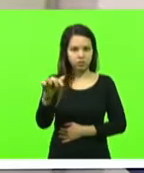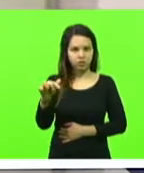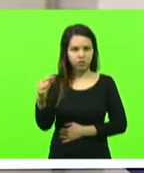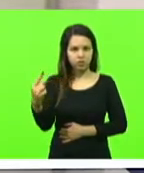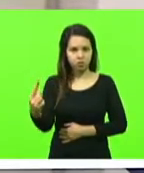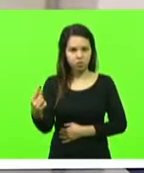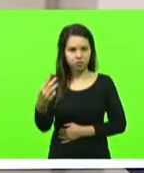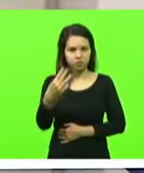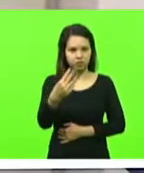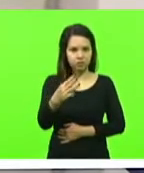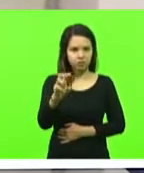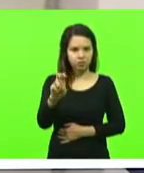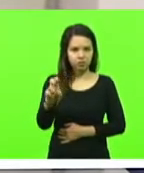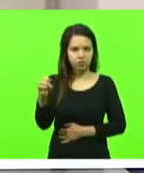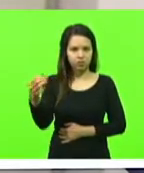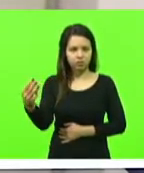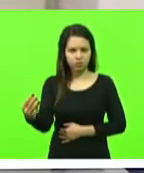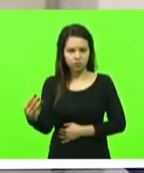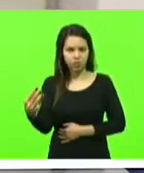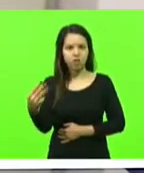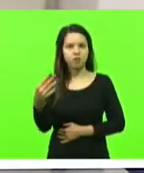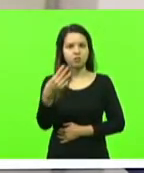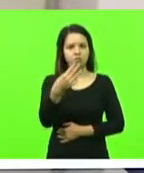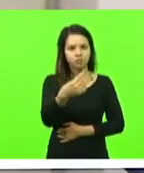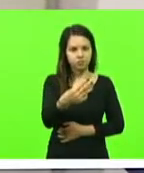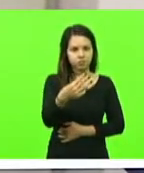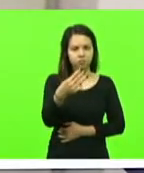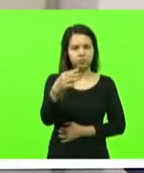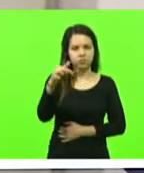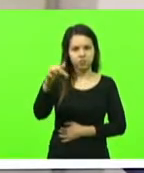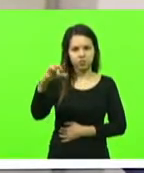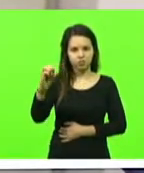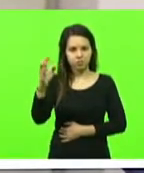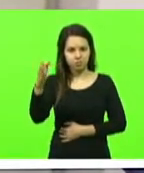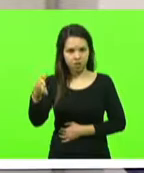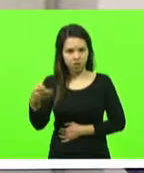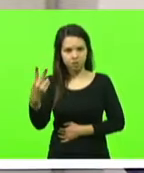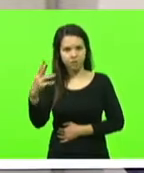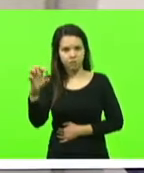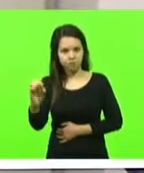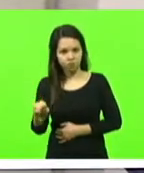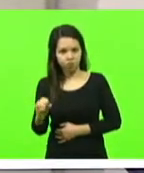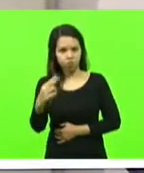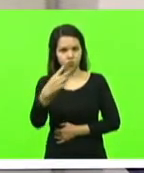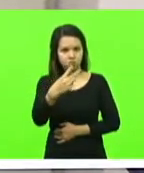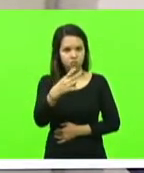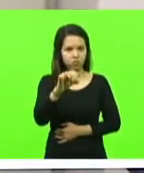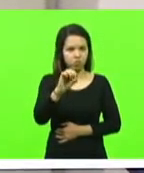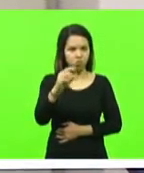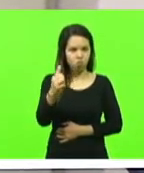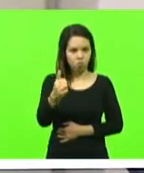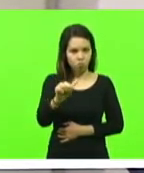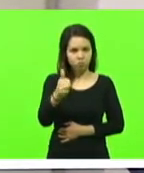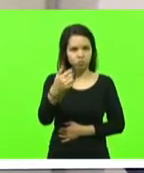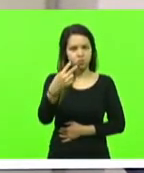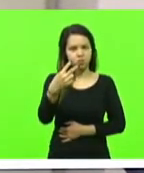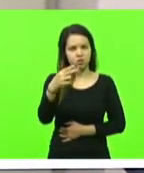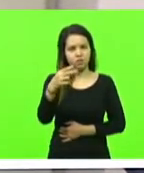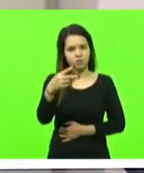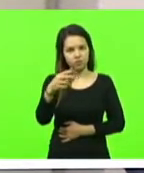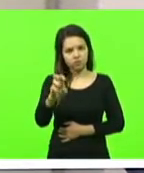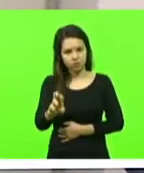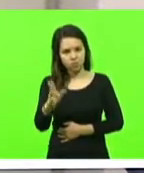353 e 370 barra 2020, 211 e 225 barra